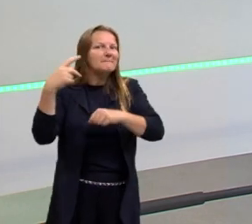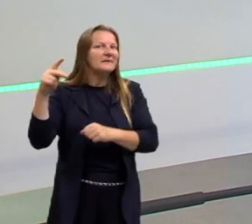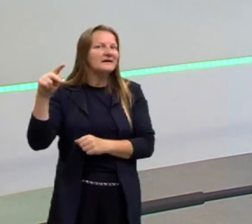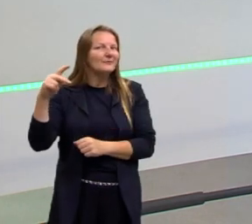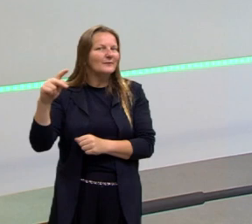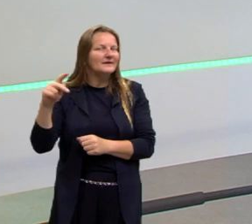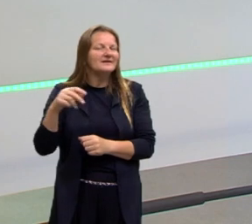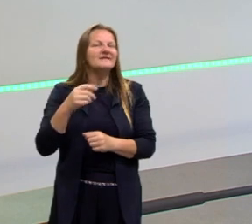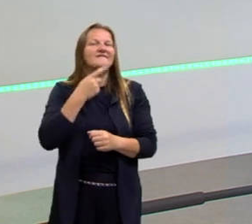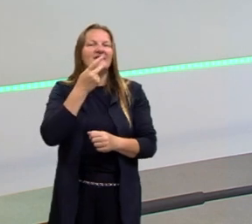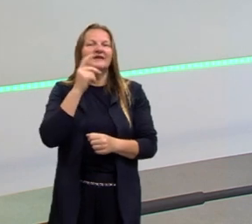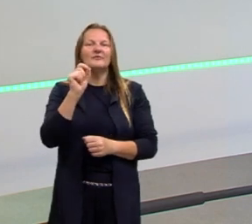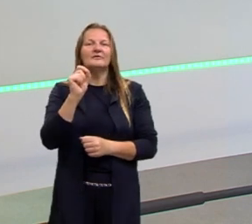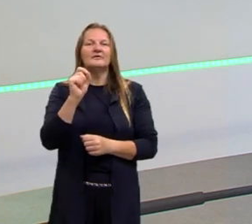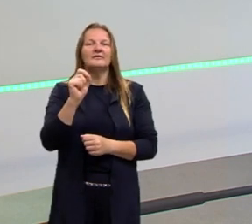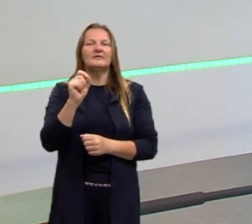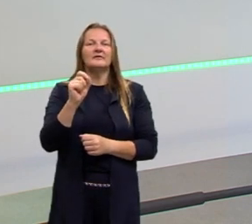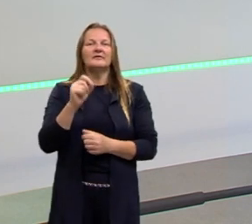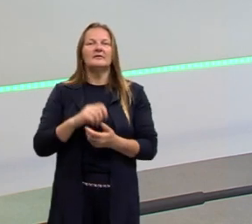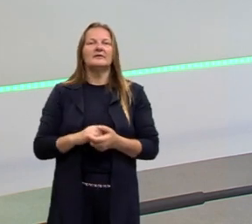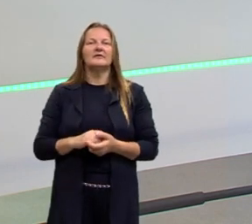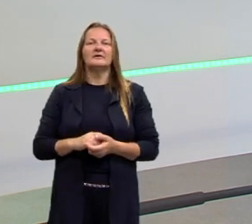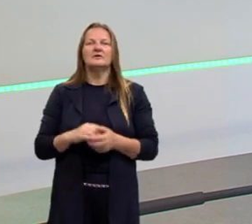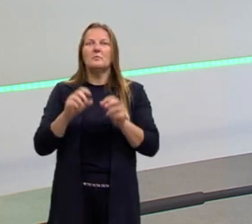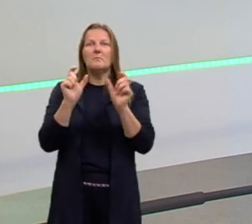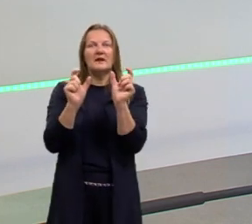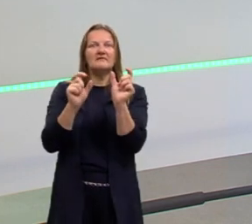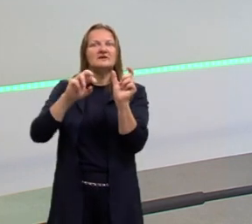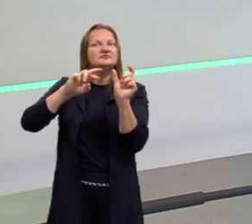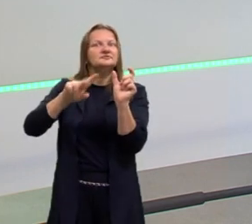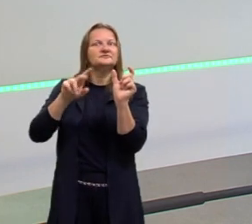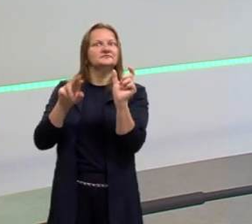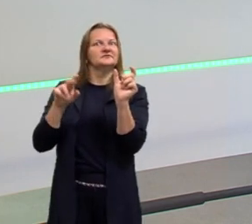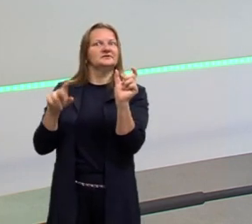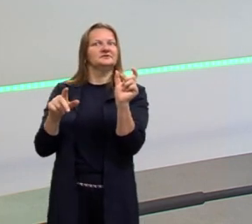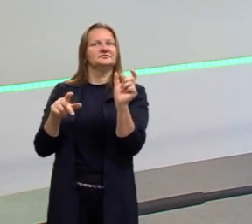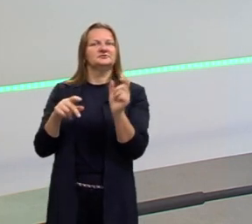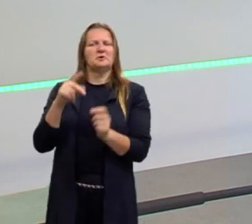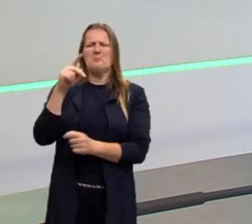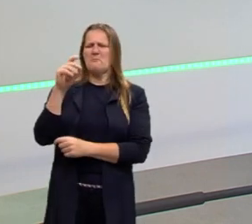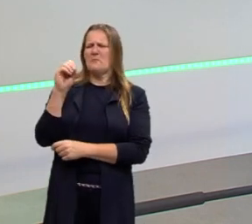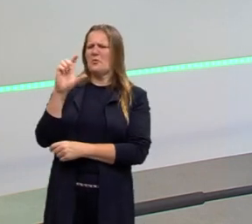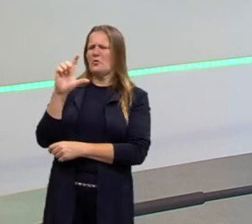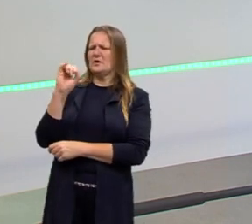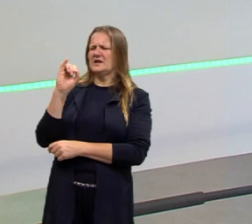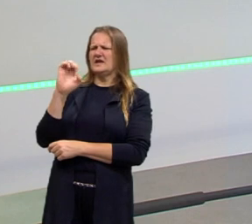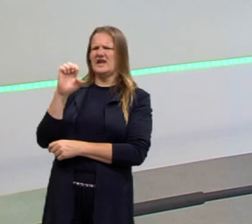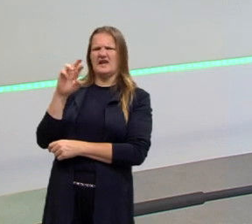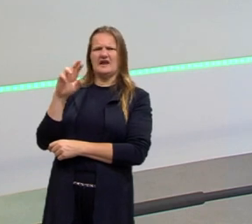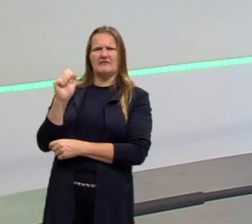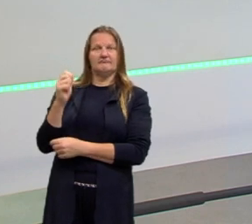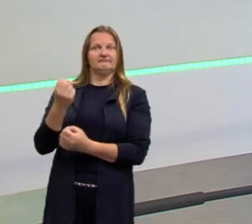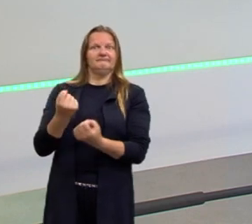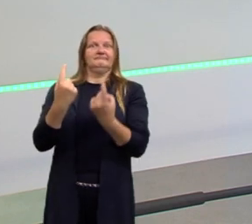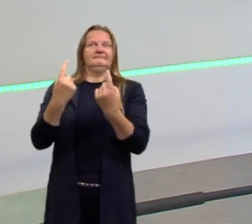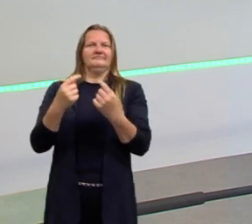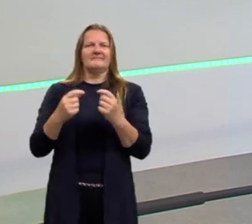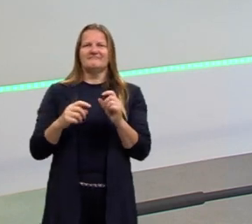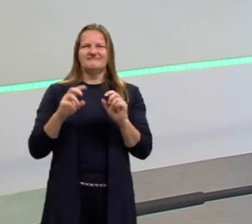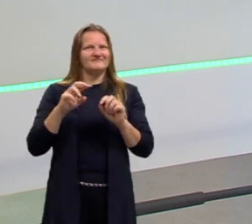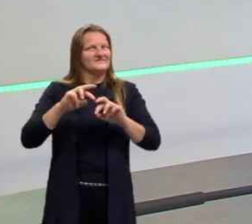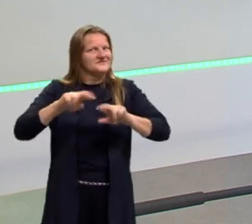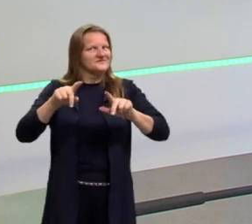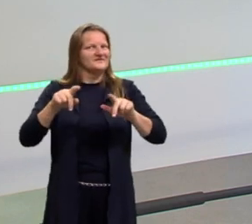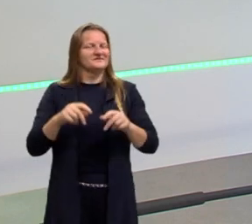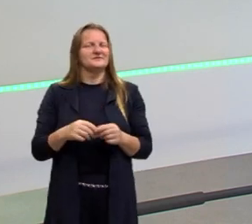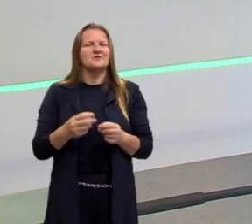espanhola, se chama polieira. Então, tem aí as variações que vão surgindo. E esse é um tema muito recorrente e muito